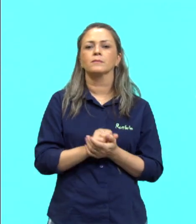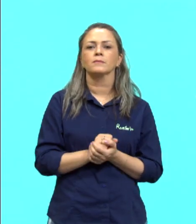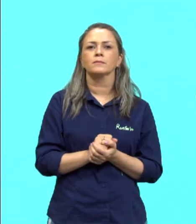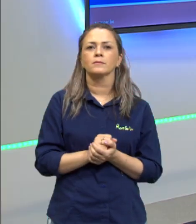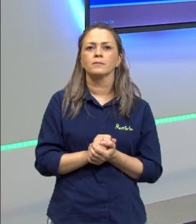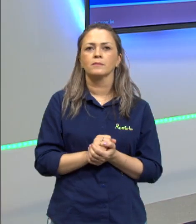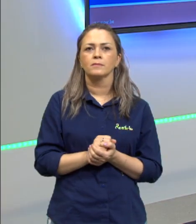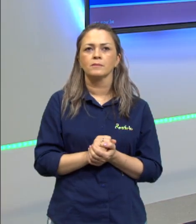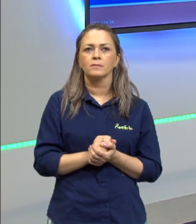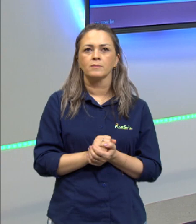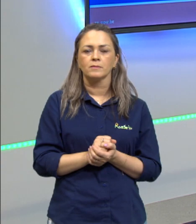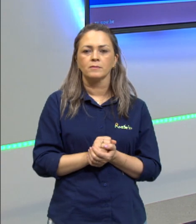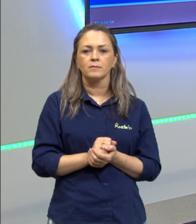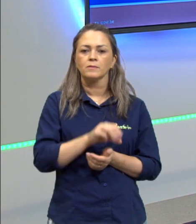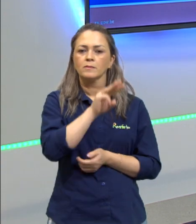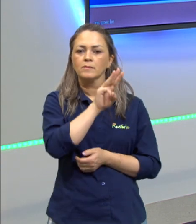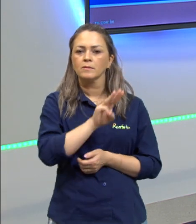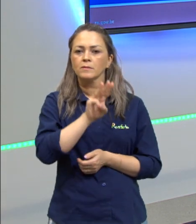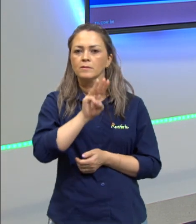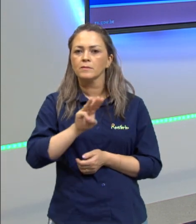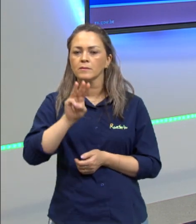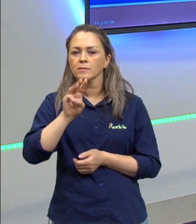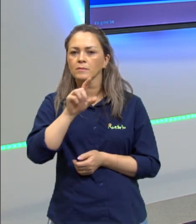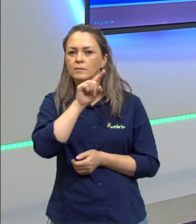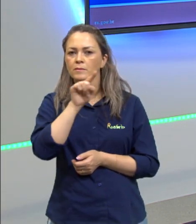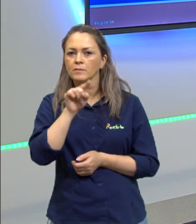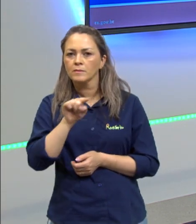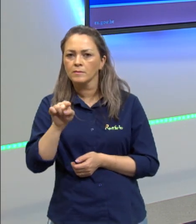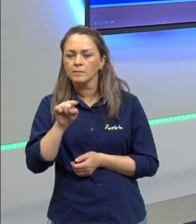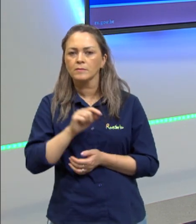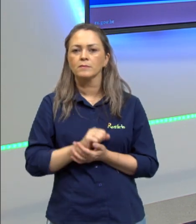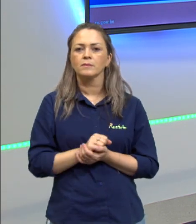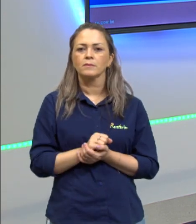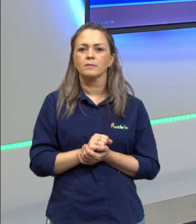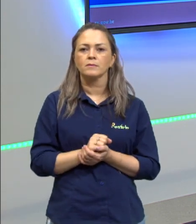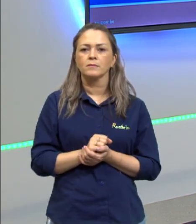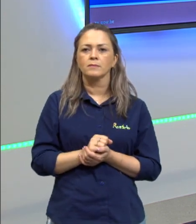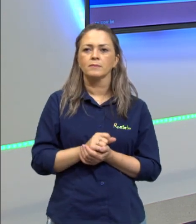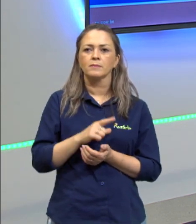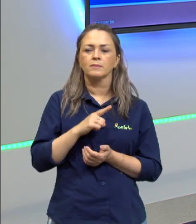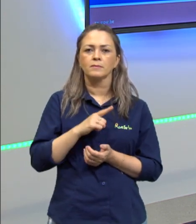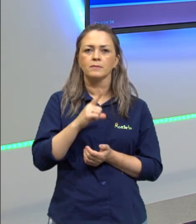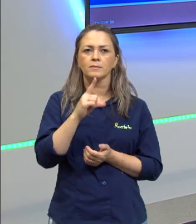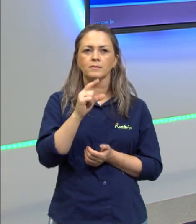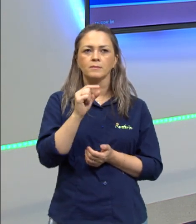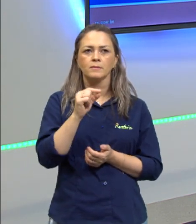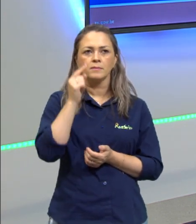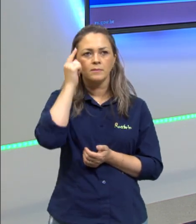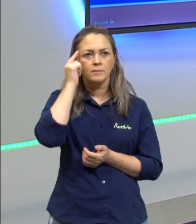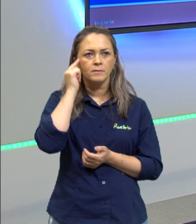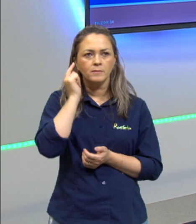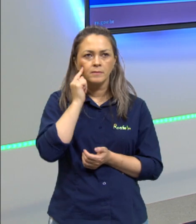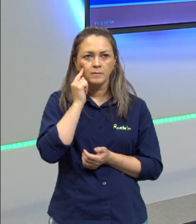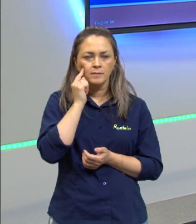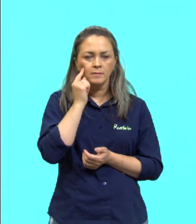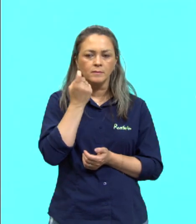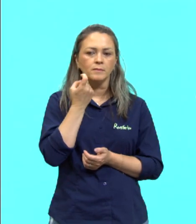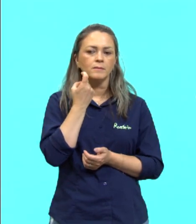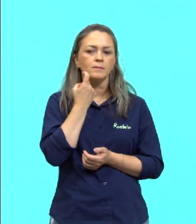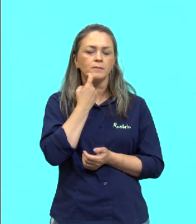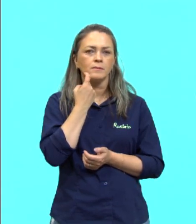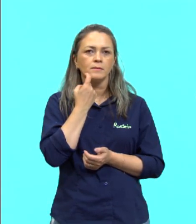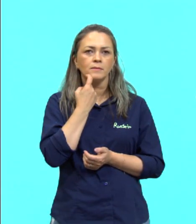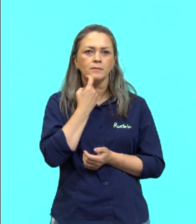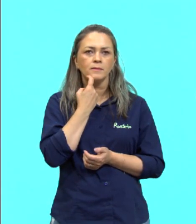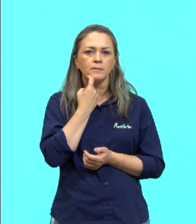No site Z, vamos lá, no site Z, eu tenho 10 minutos na sexta-feira